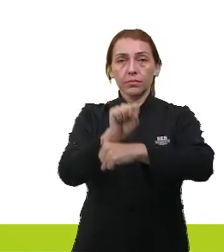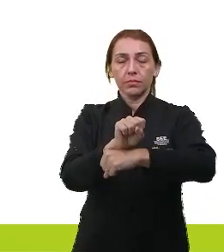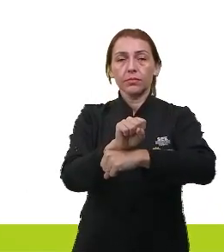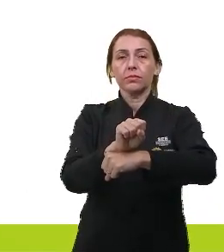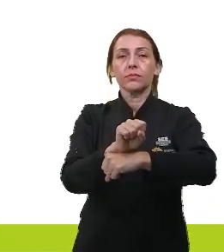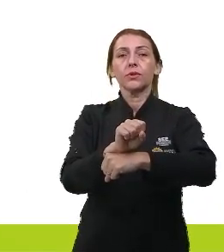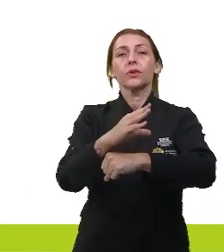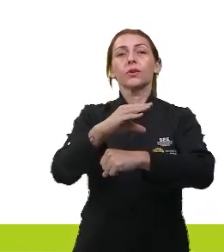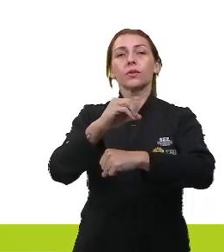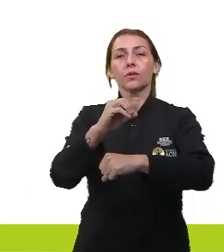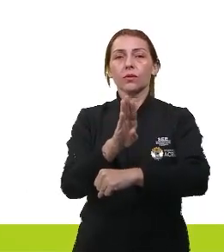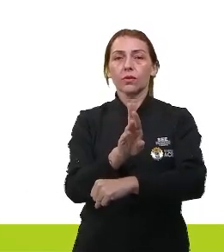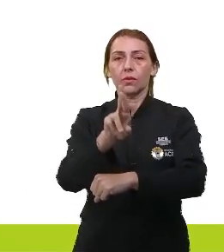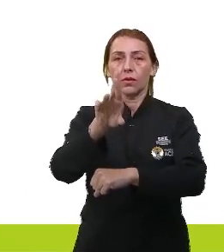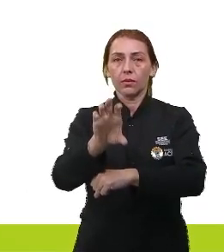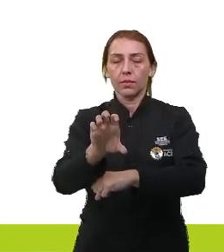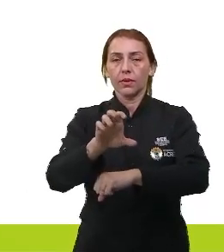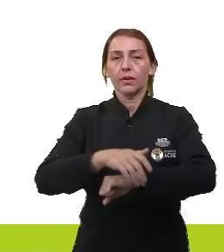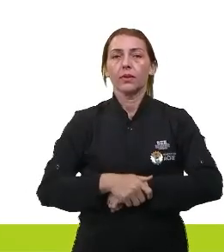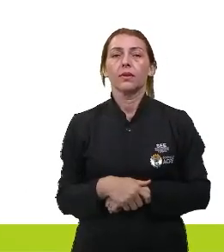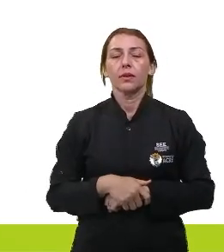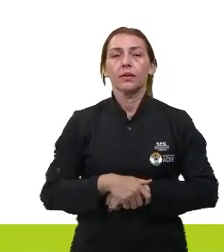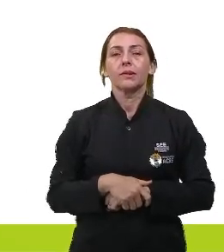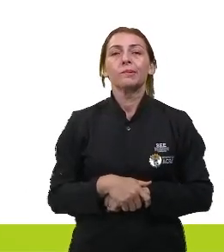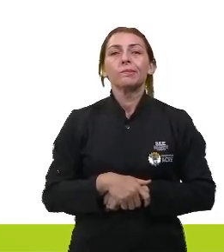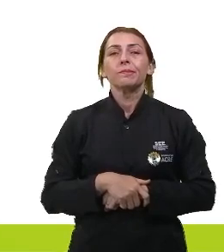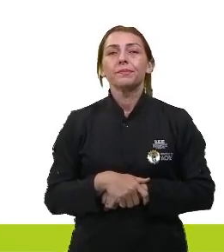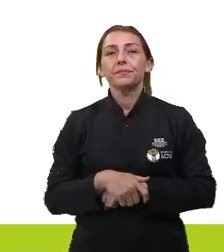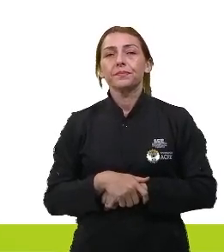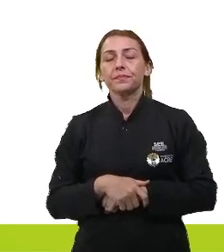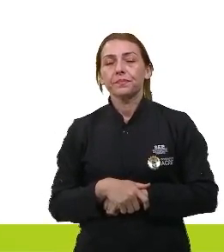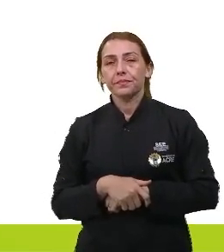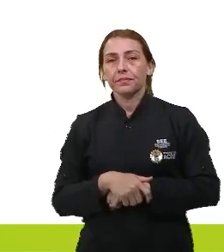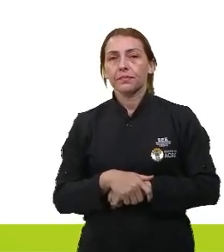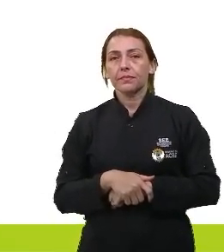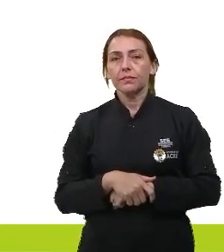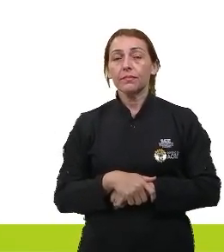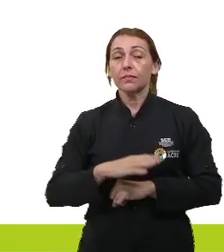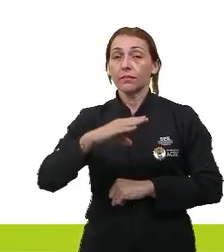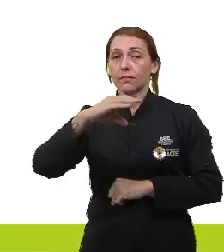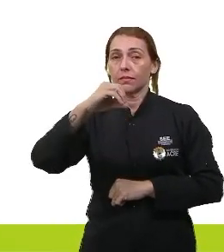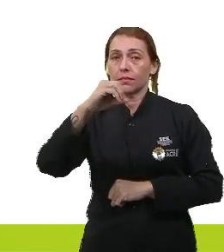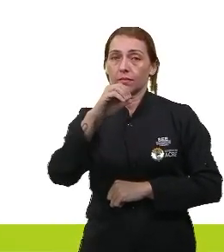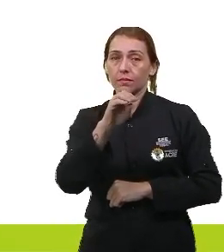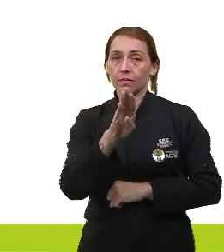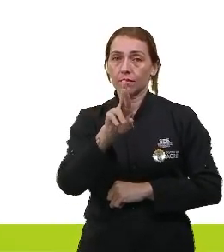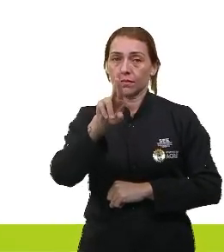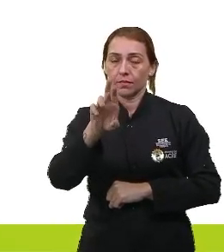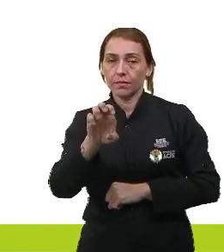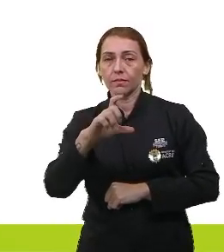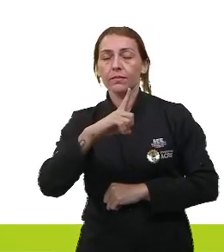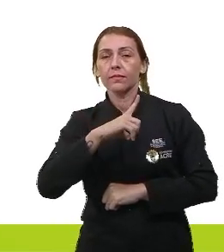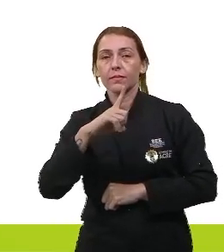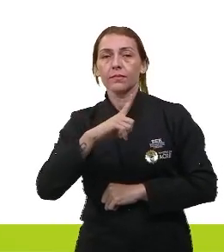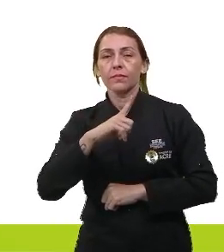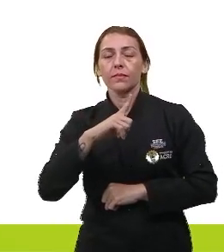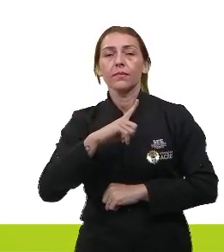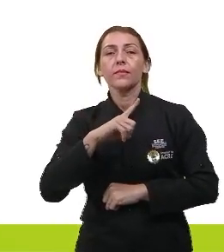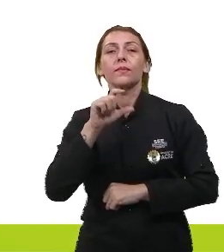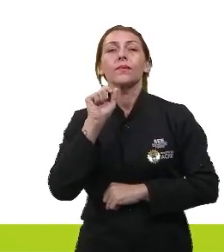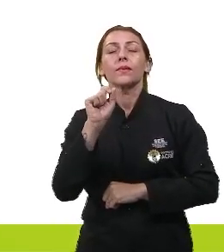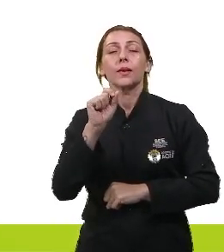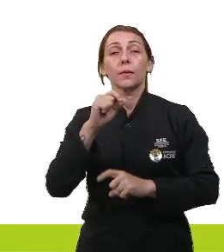Então, vamos lá. Uma estátua de cobre. O cobre, ele tem um potencial